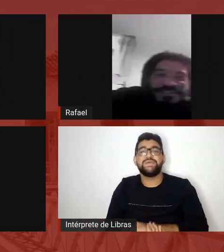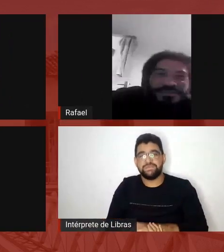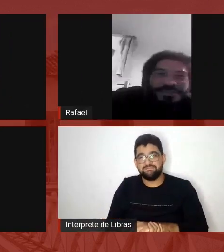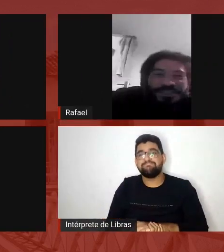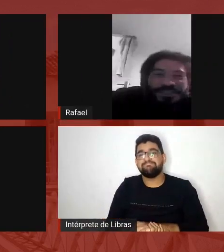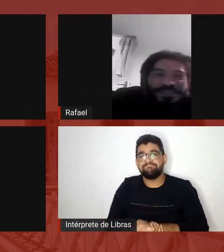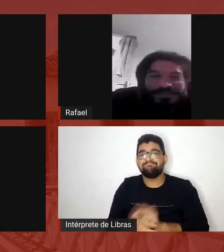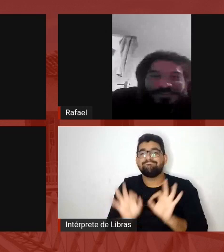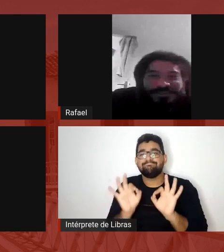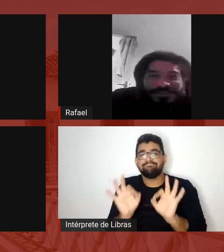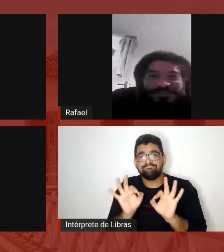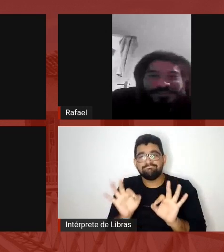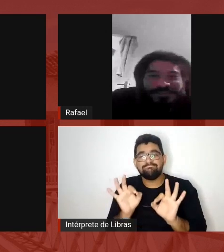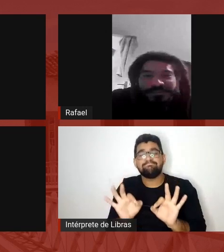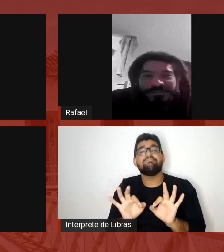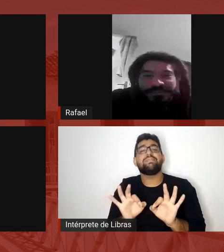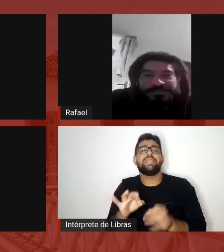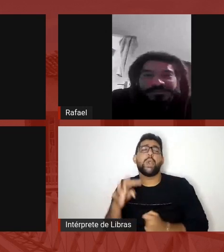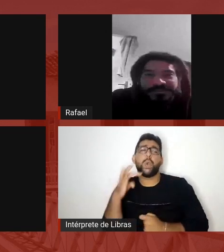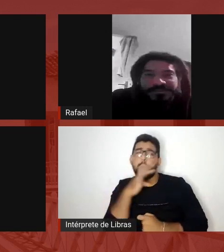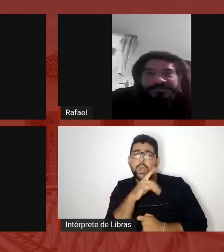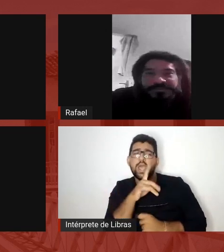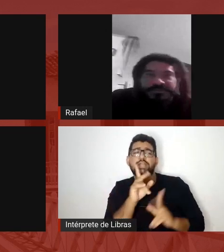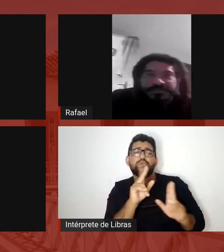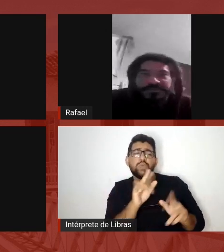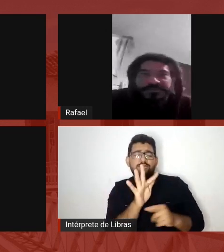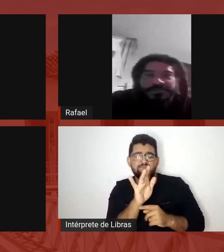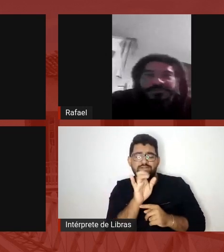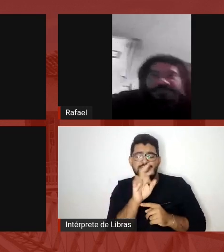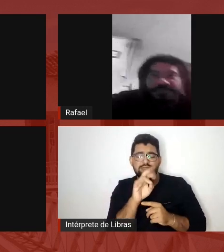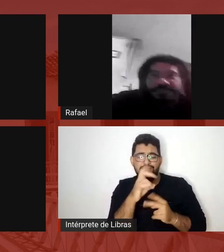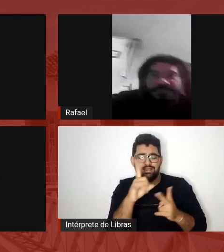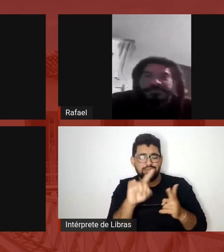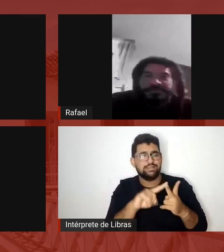Maravilha, rapaz, eu acho que tanto a fala da Fernanda, quanto a sua,